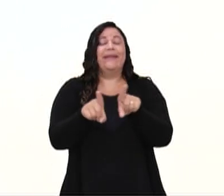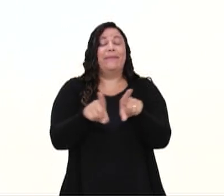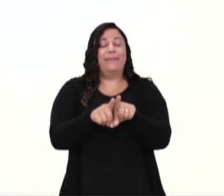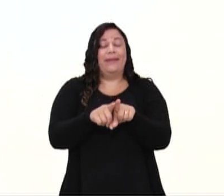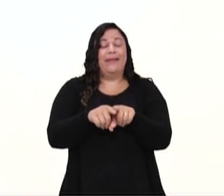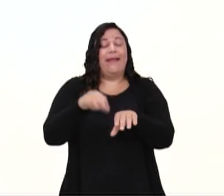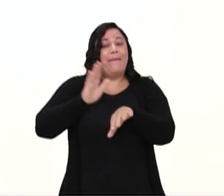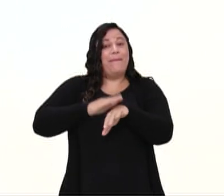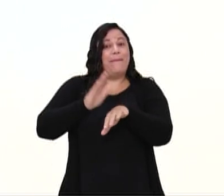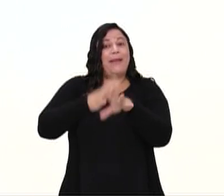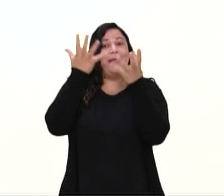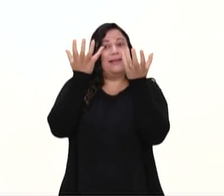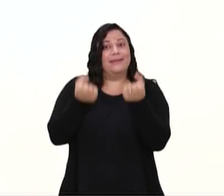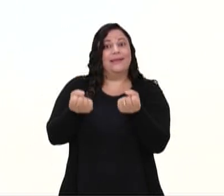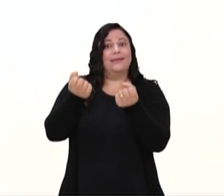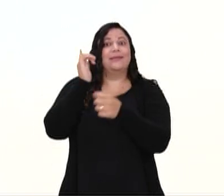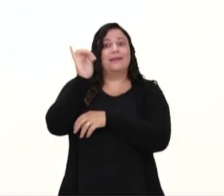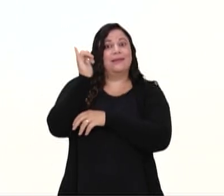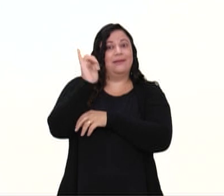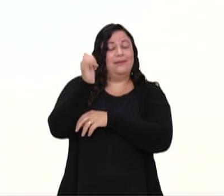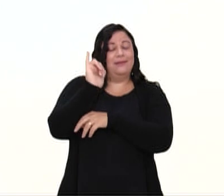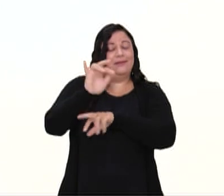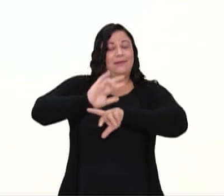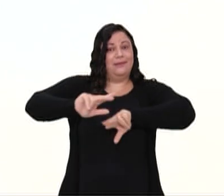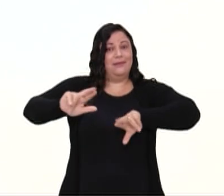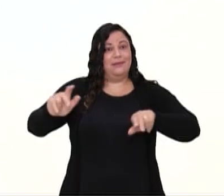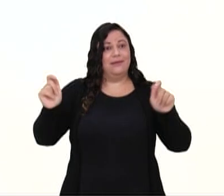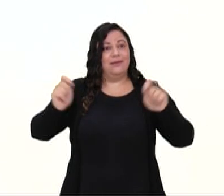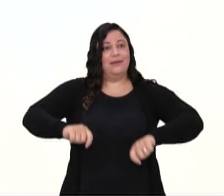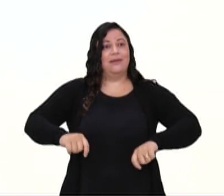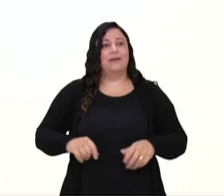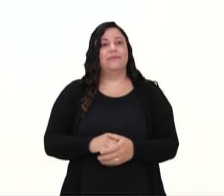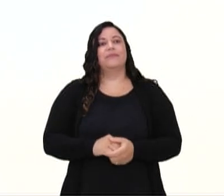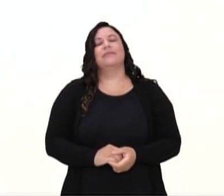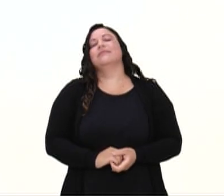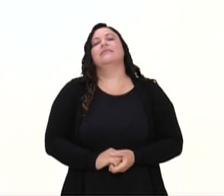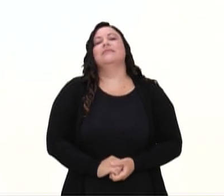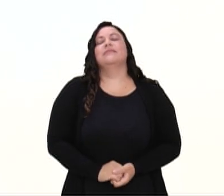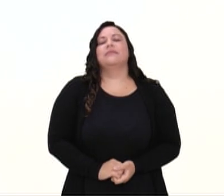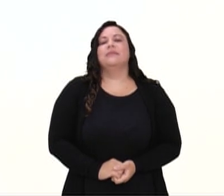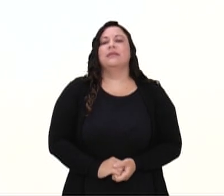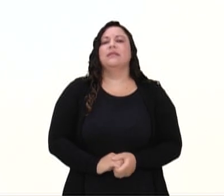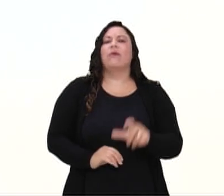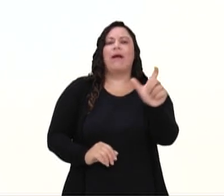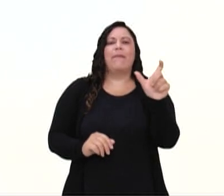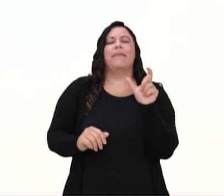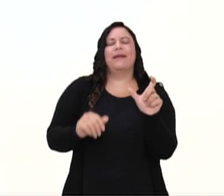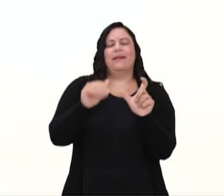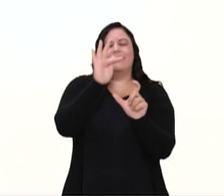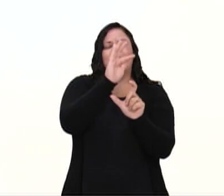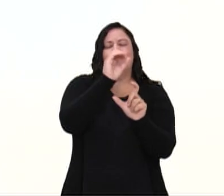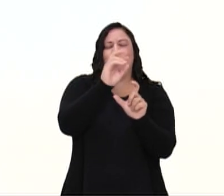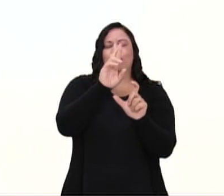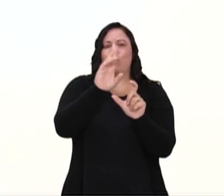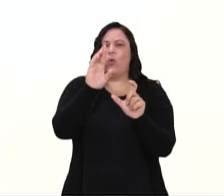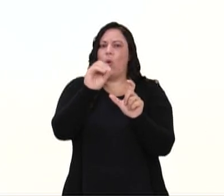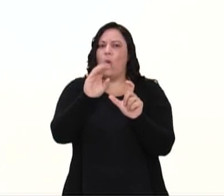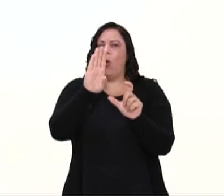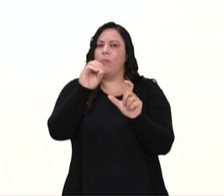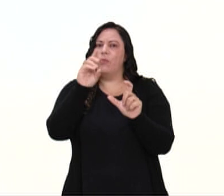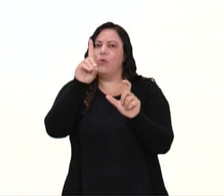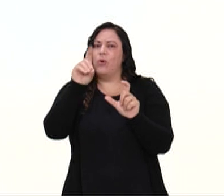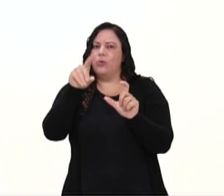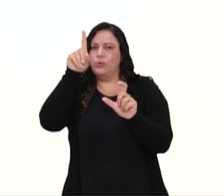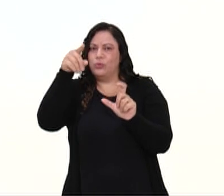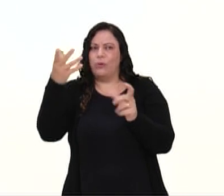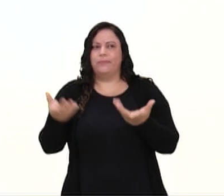literatura, como é uma contração da palavra forró-bodó. Os instrumentos musicais, a